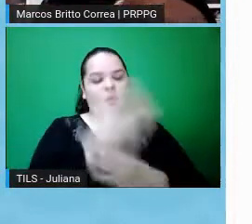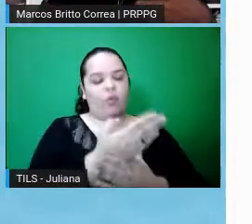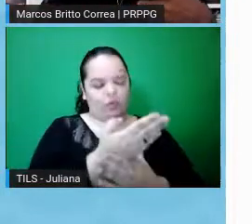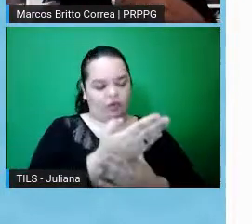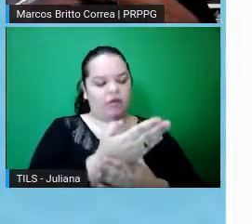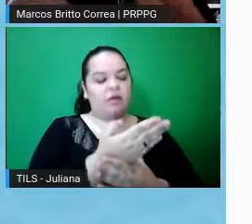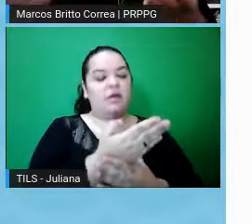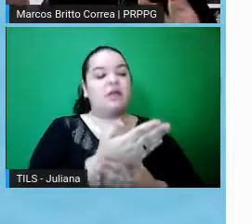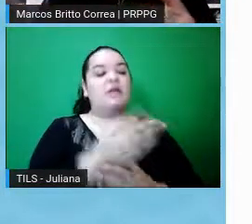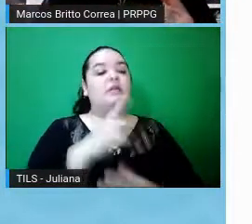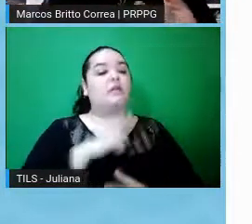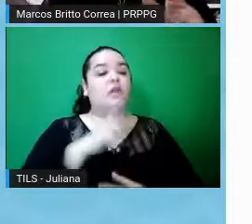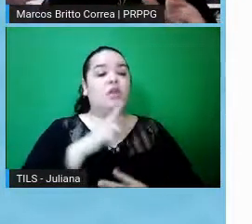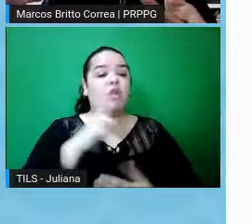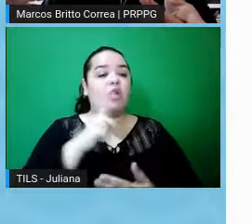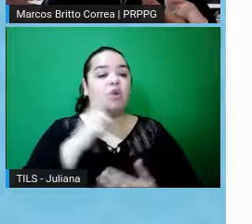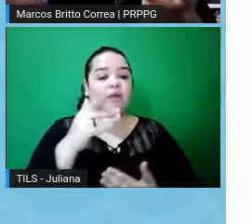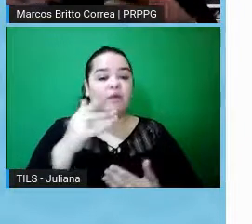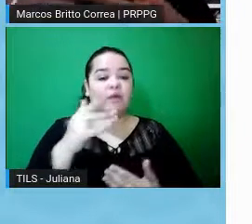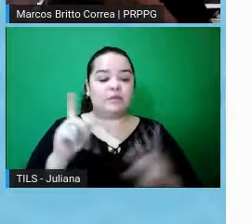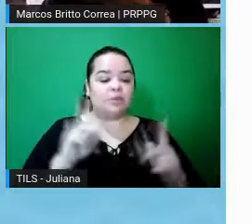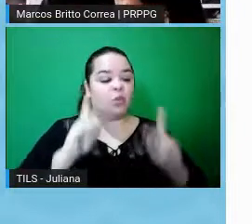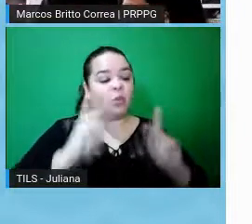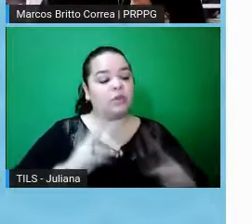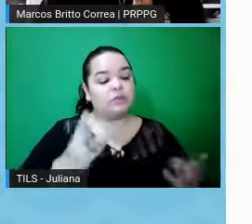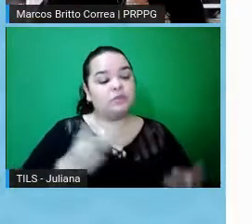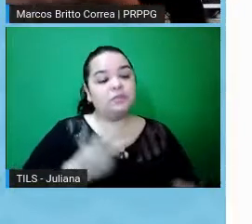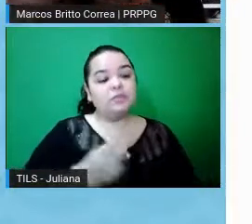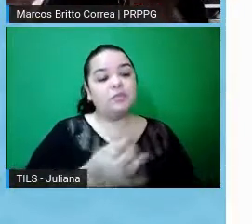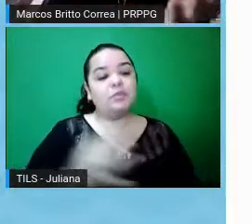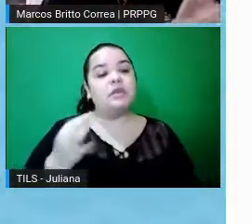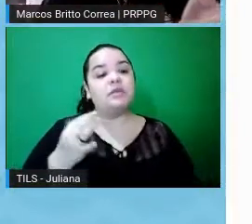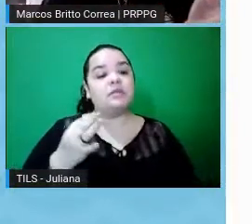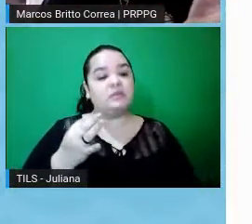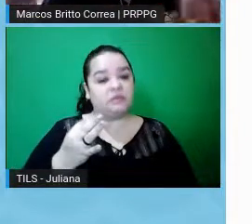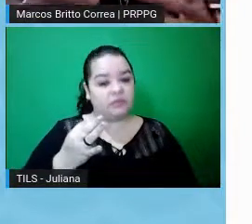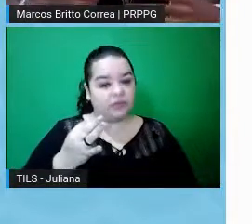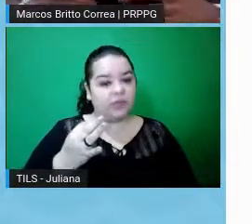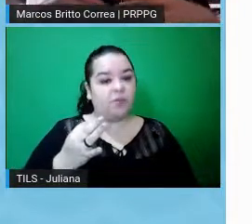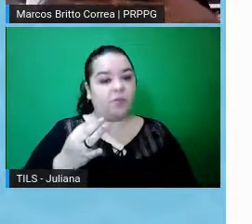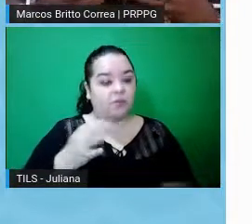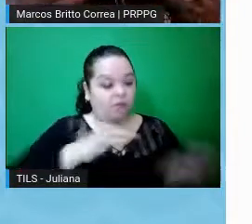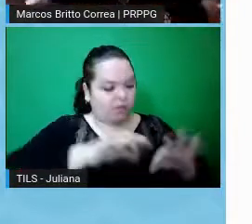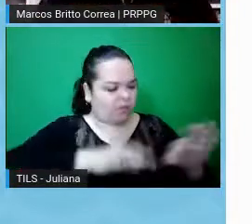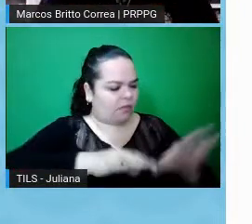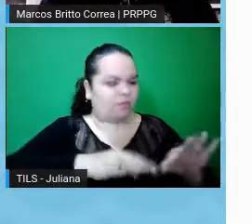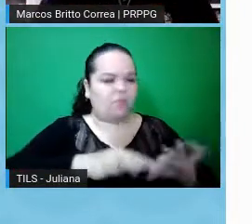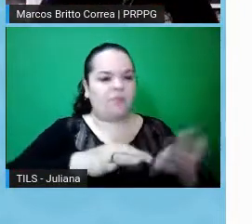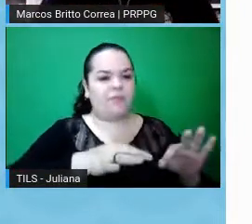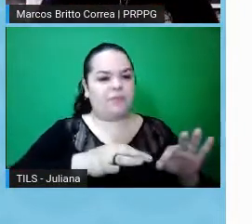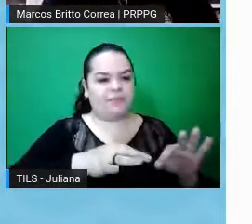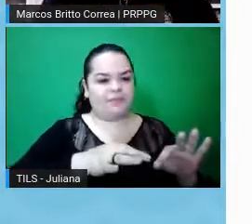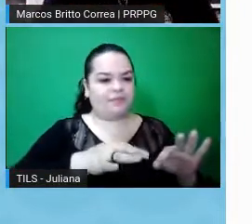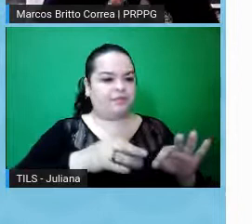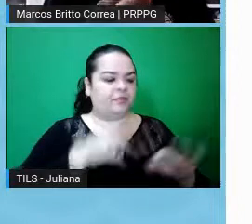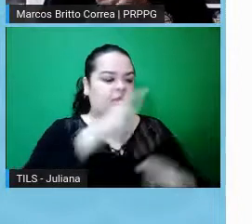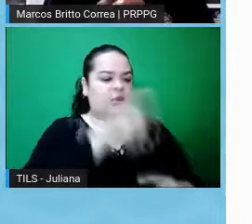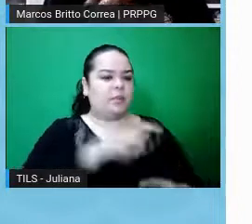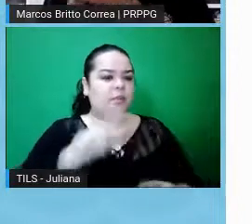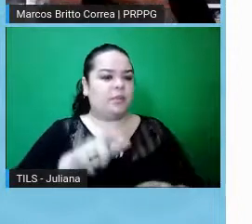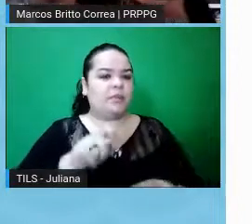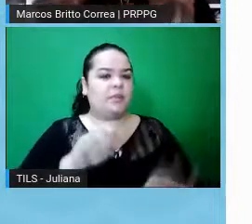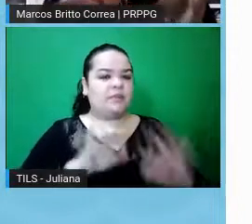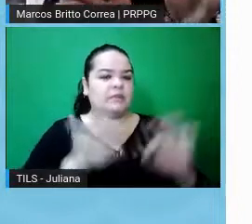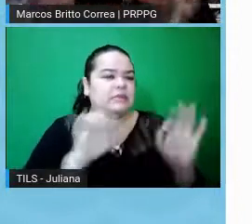segundo, que eu não vou expor um número muito maior do que o necessário de pessoas a determinado projeto, né, mesmo que seja pra aplicação de um simples